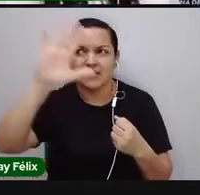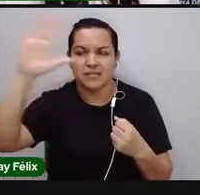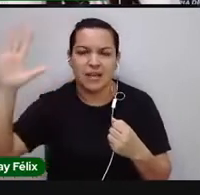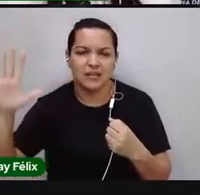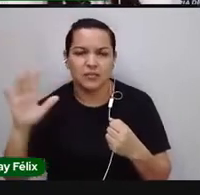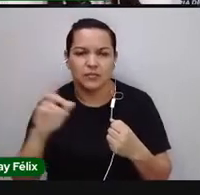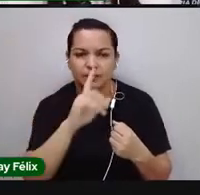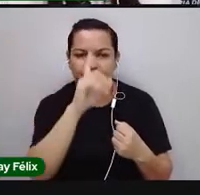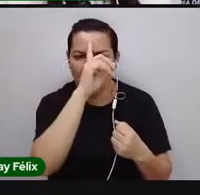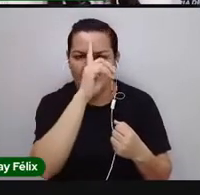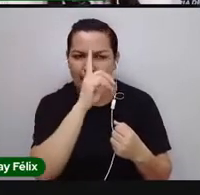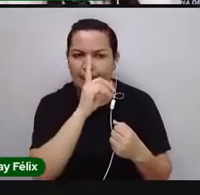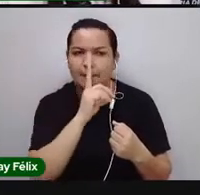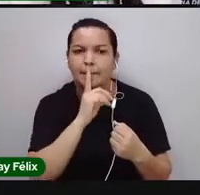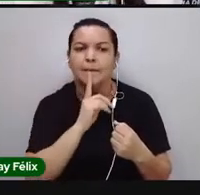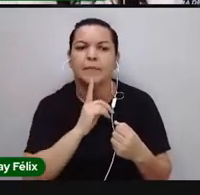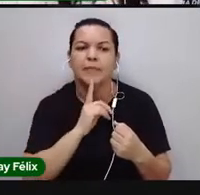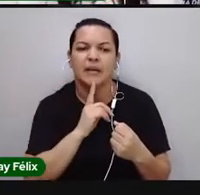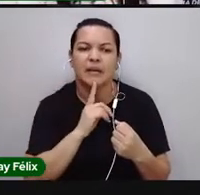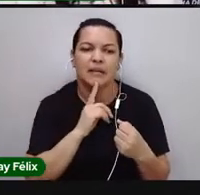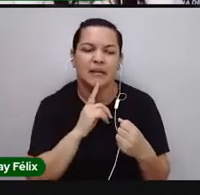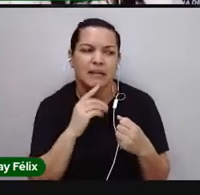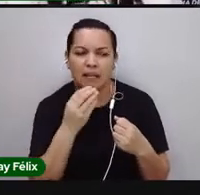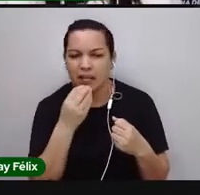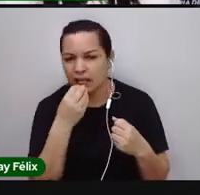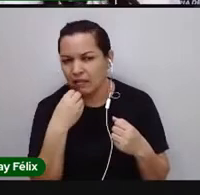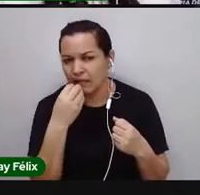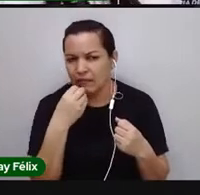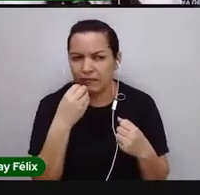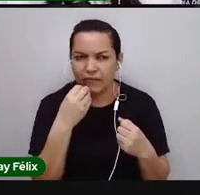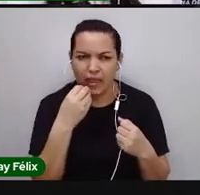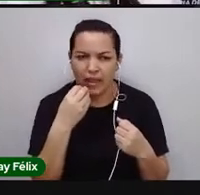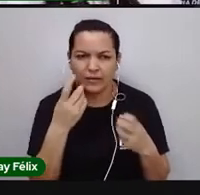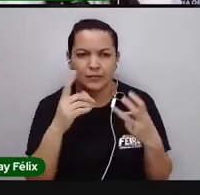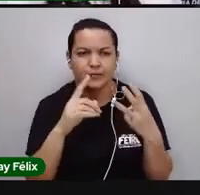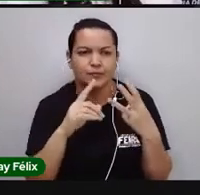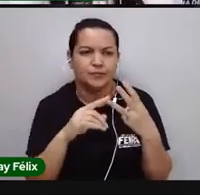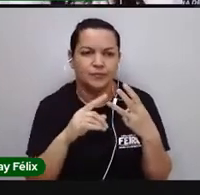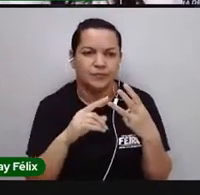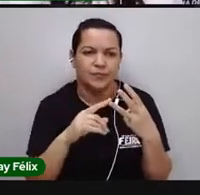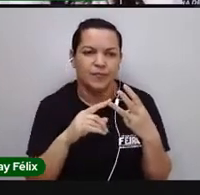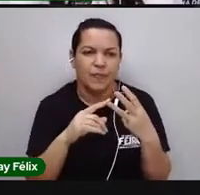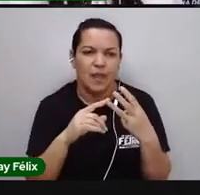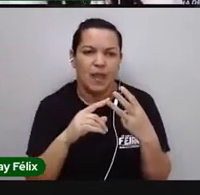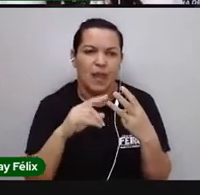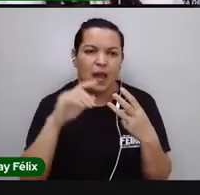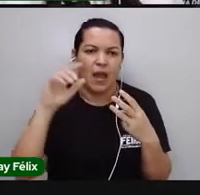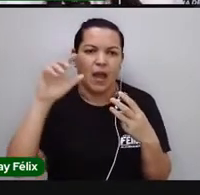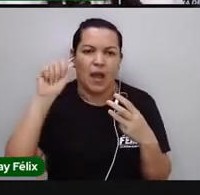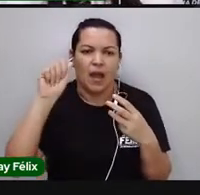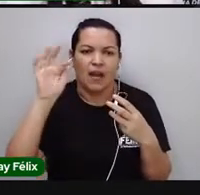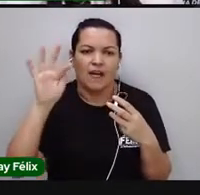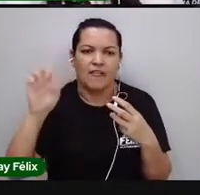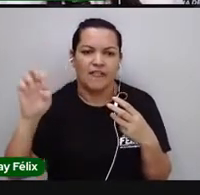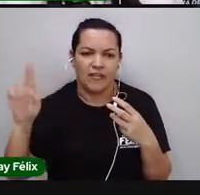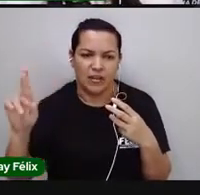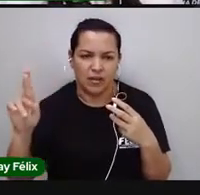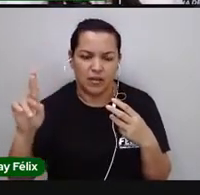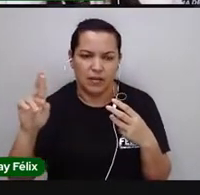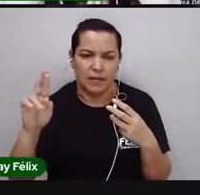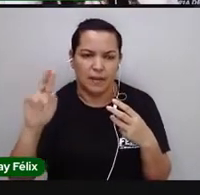Amarelo, melancólico e avaro. Homo sapiens afer. Negro,